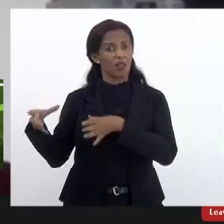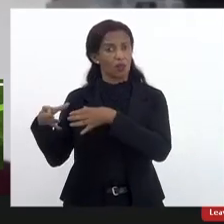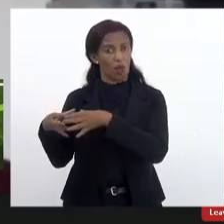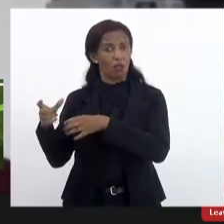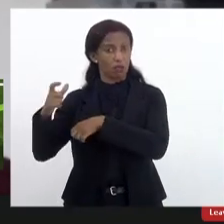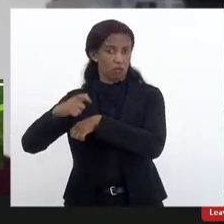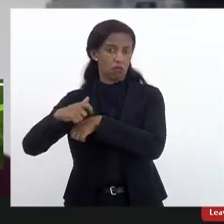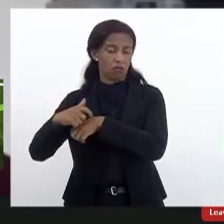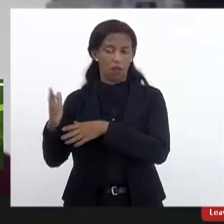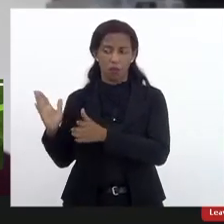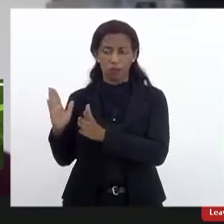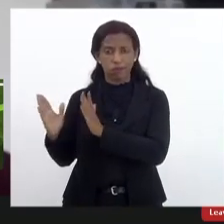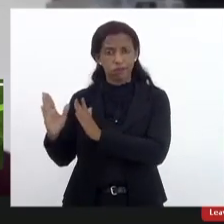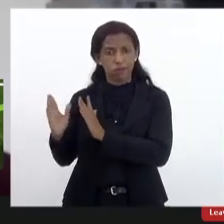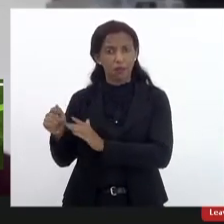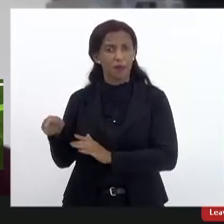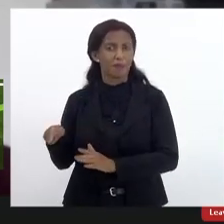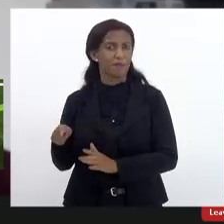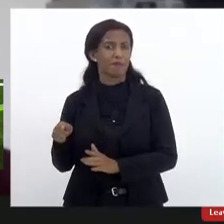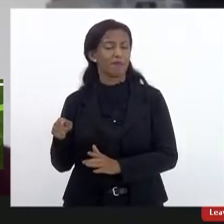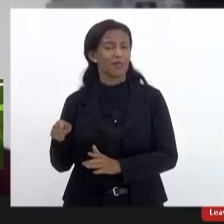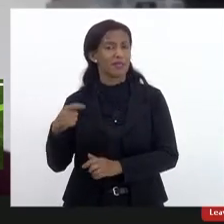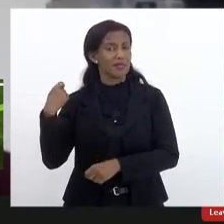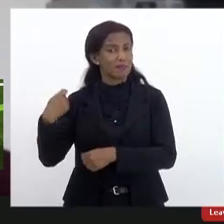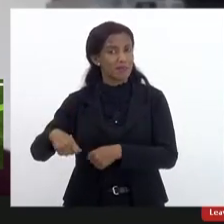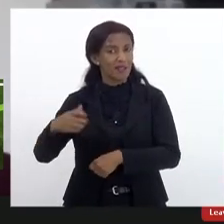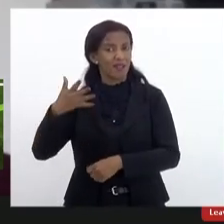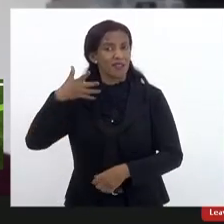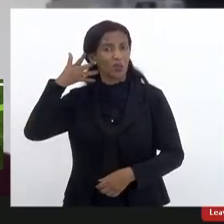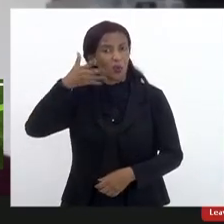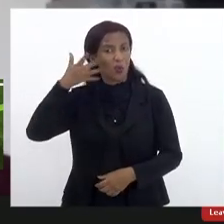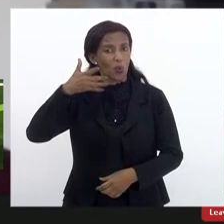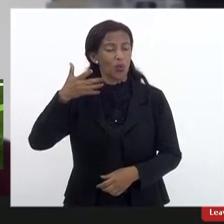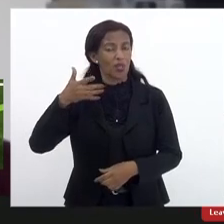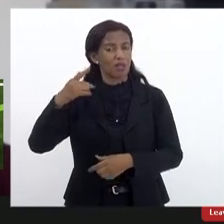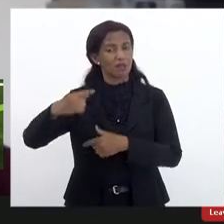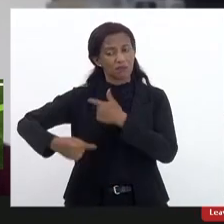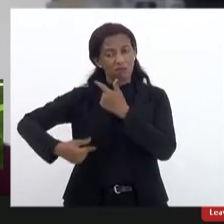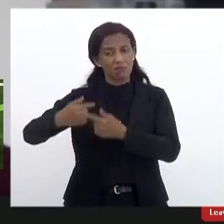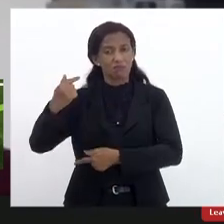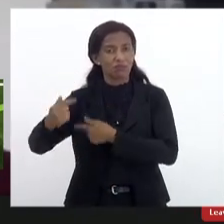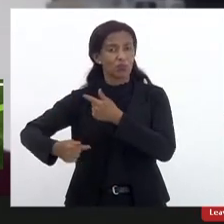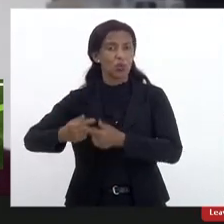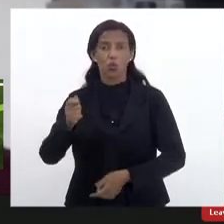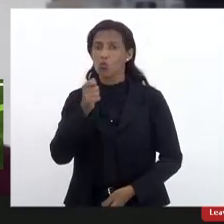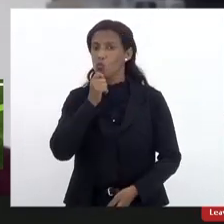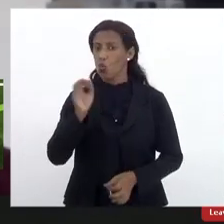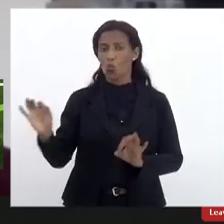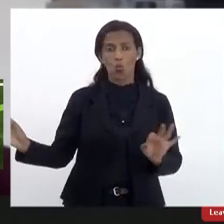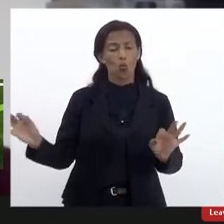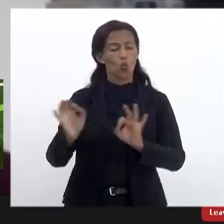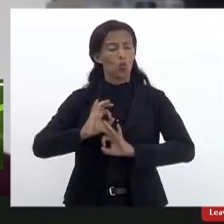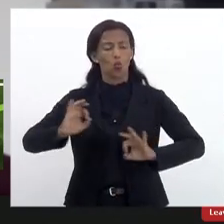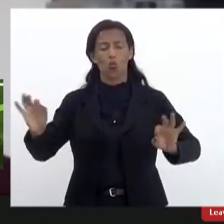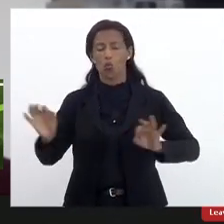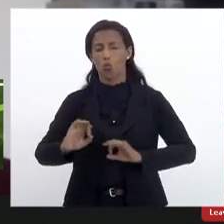prazo de validade digamos assim mas ele tinha que ter tido congressos a cada dois anos para reavaliar e não tinha tido nenhum desde